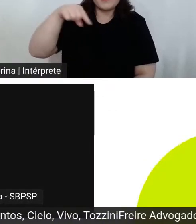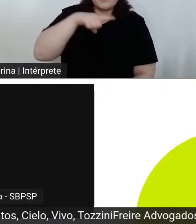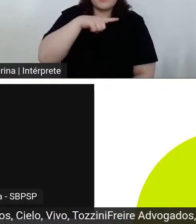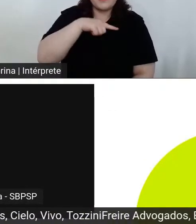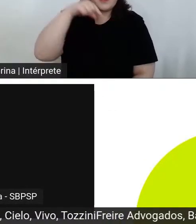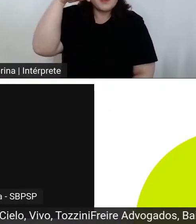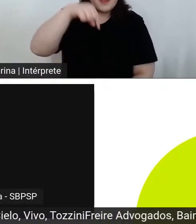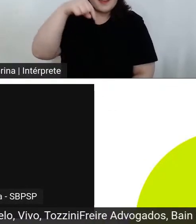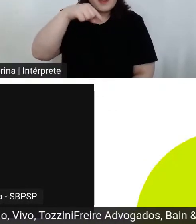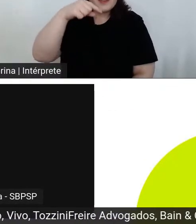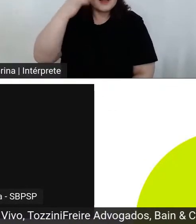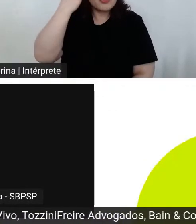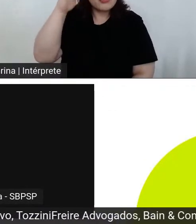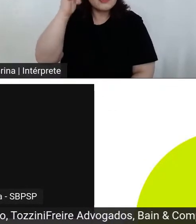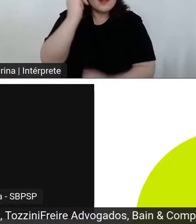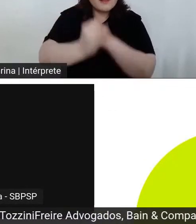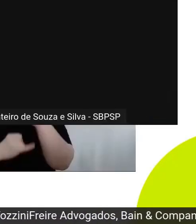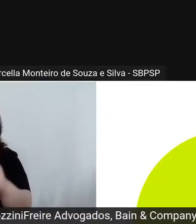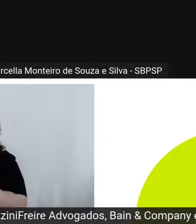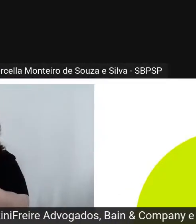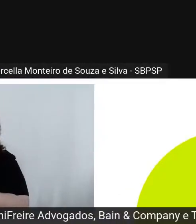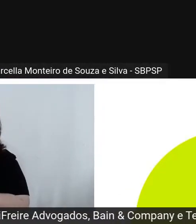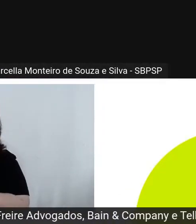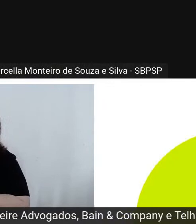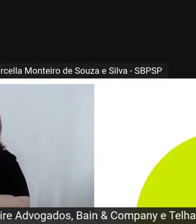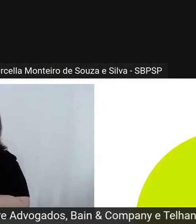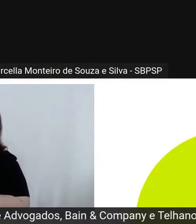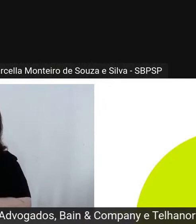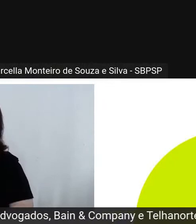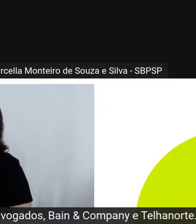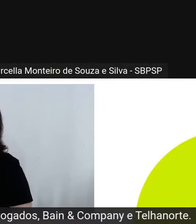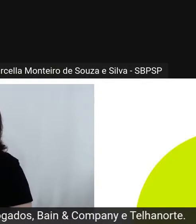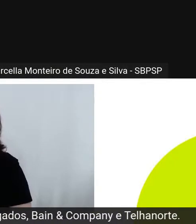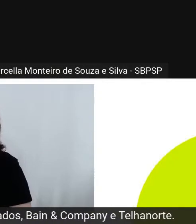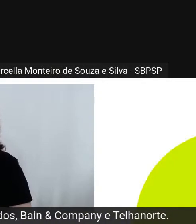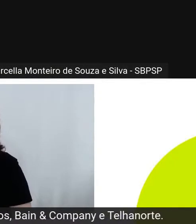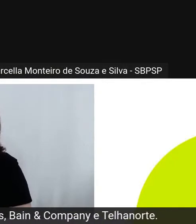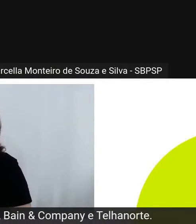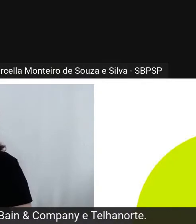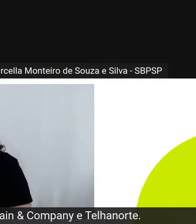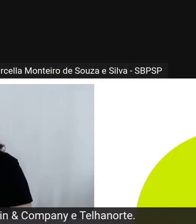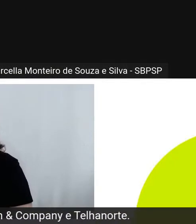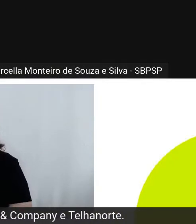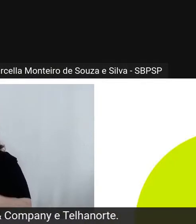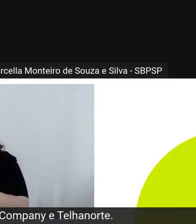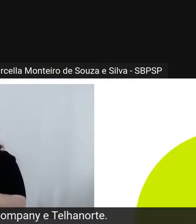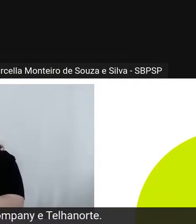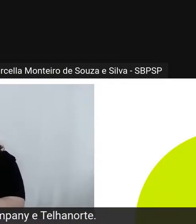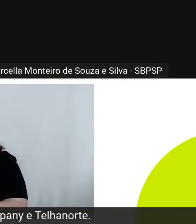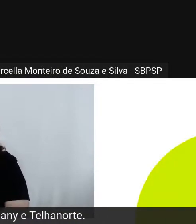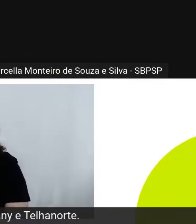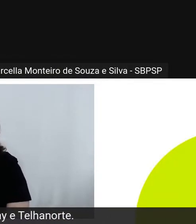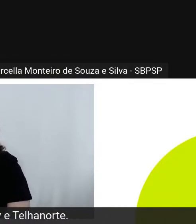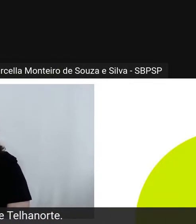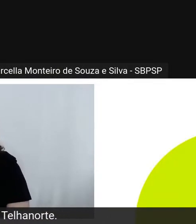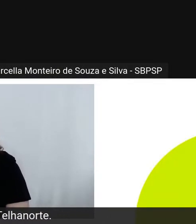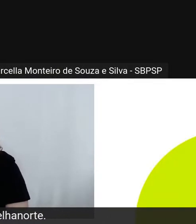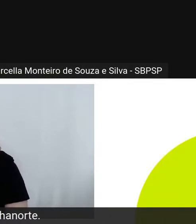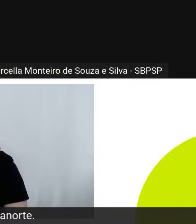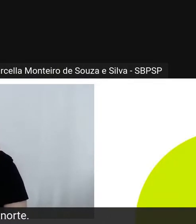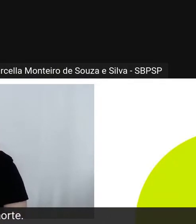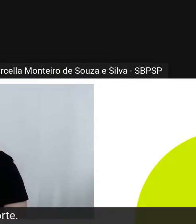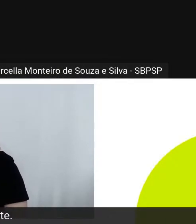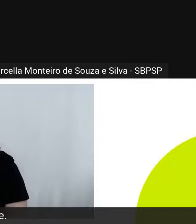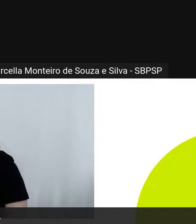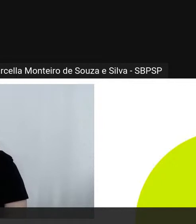porque eu acho que ela caiu. Ah, a Marcela está aqui. Eu queria apresentar para vocês a Marcela, a